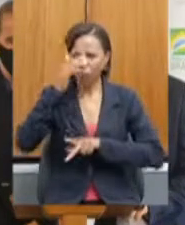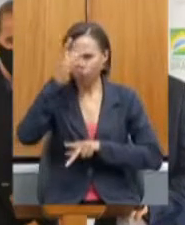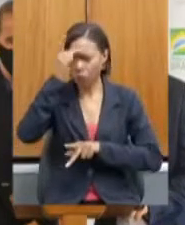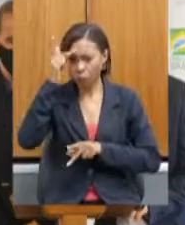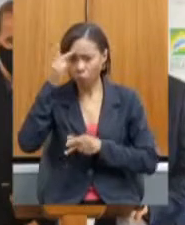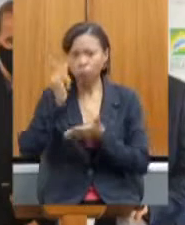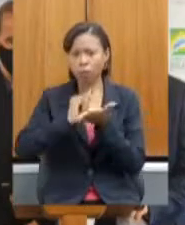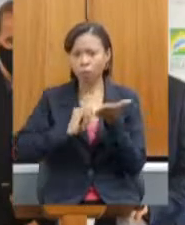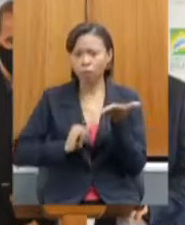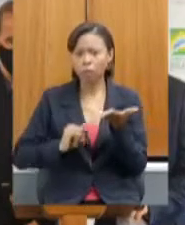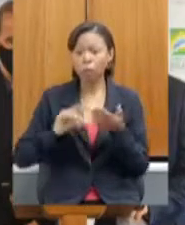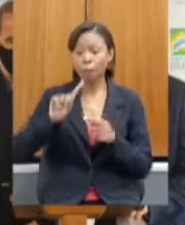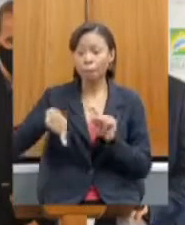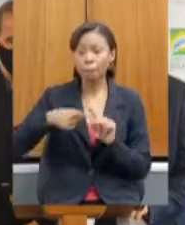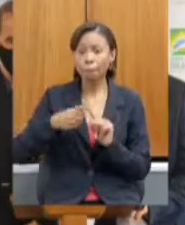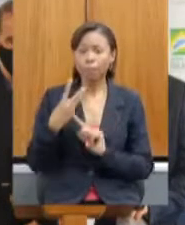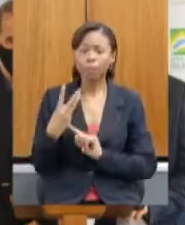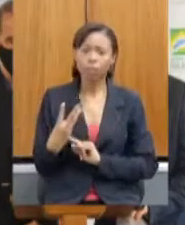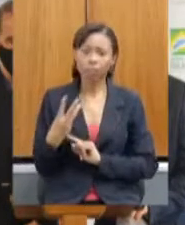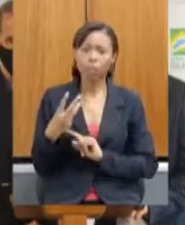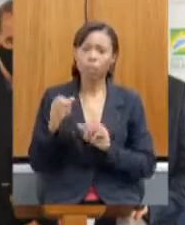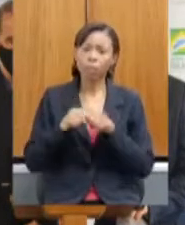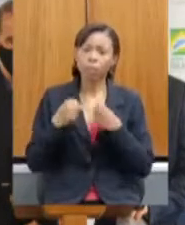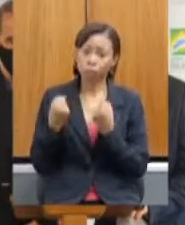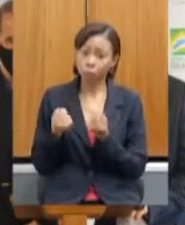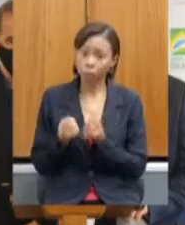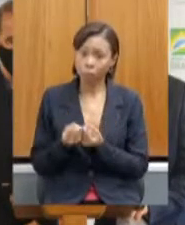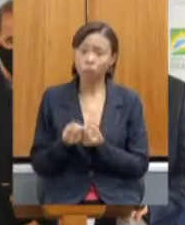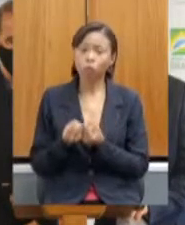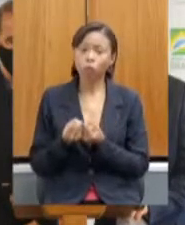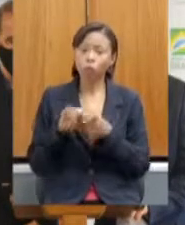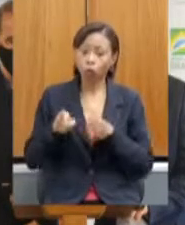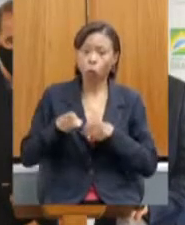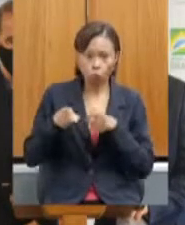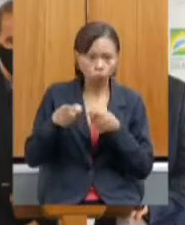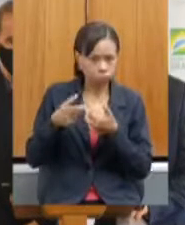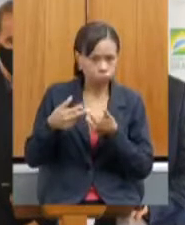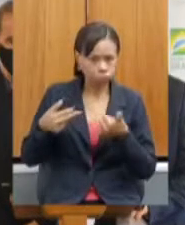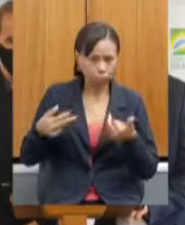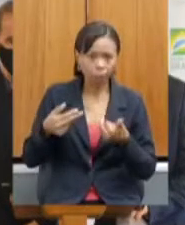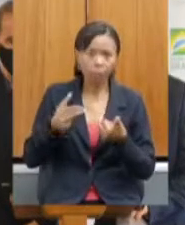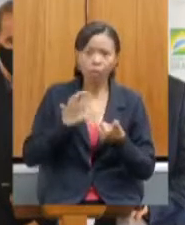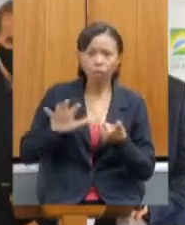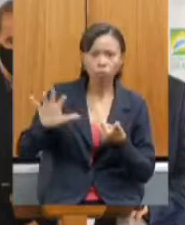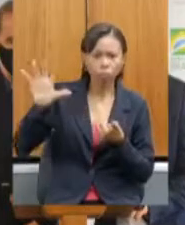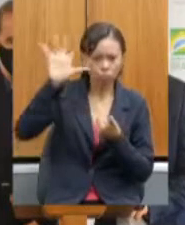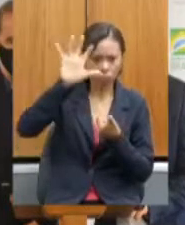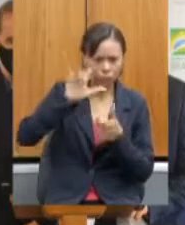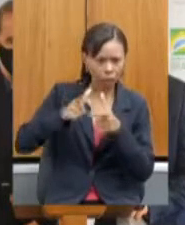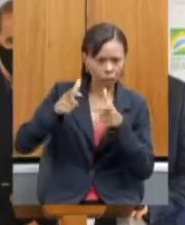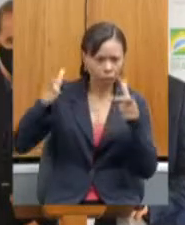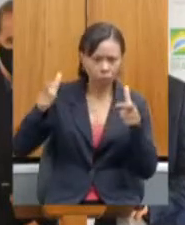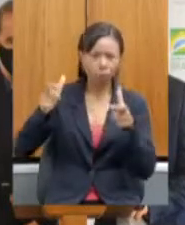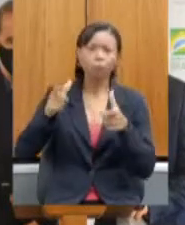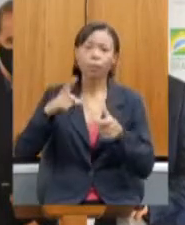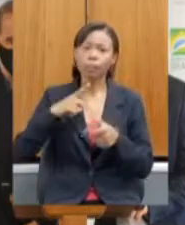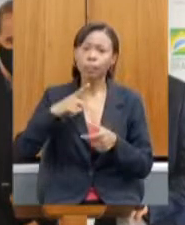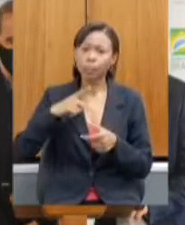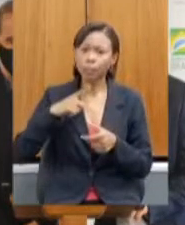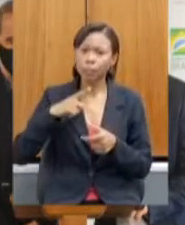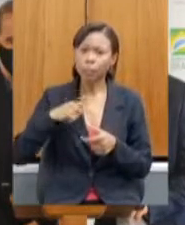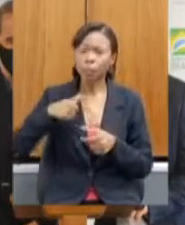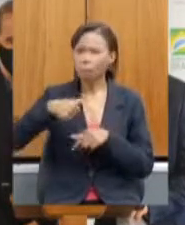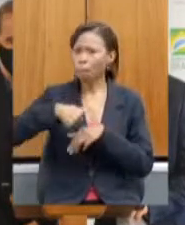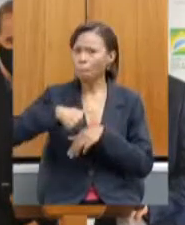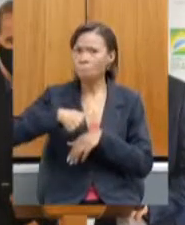do Agro Minas de Crédito Rural e Seguro, tiveram seminários macro-regionais, que tiveram também mais de 1,2 mil